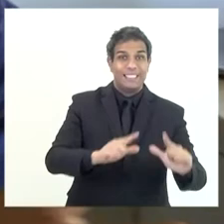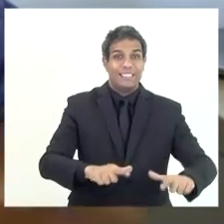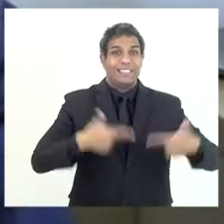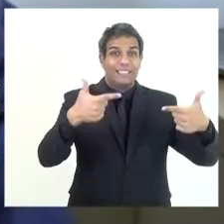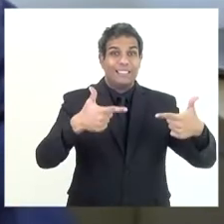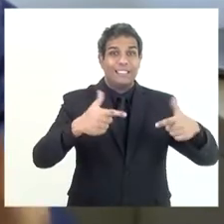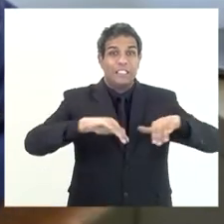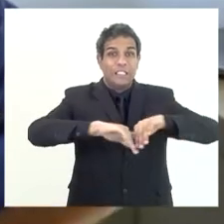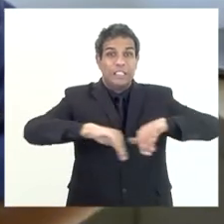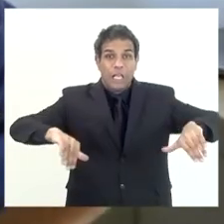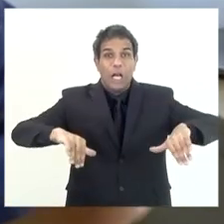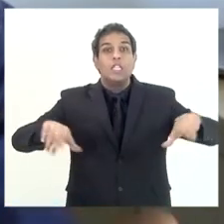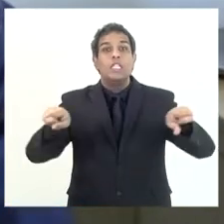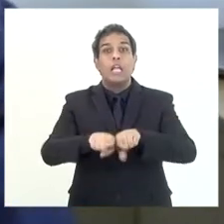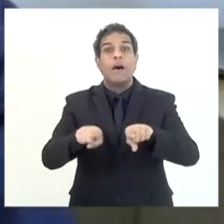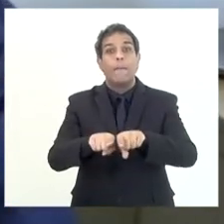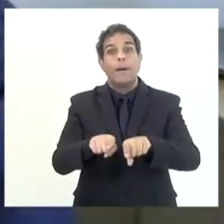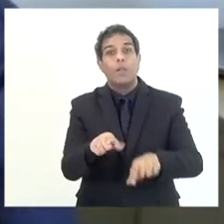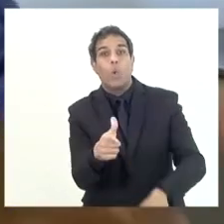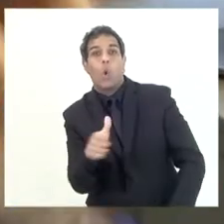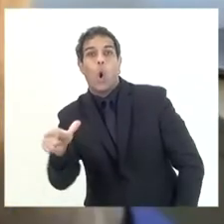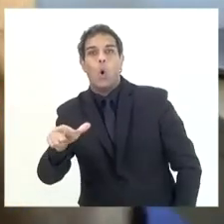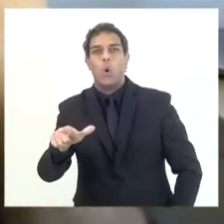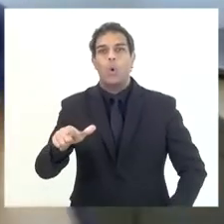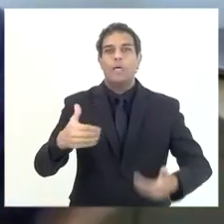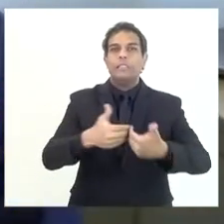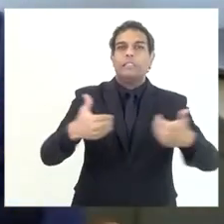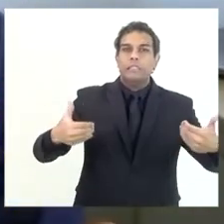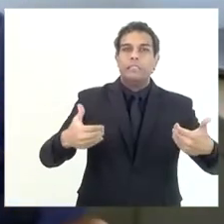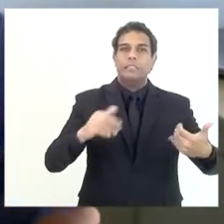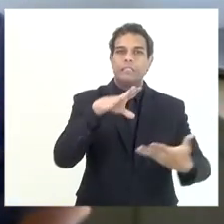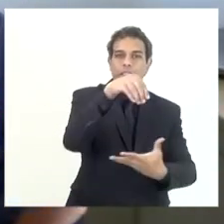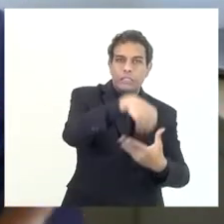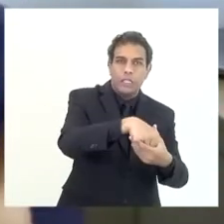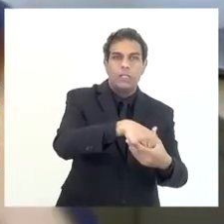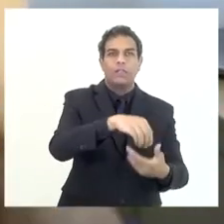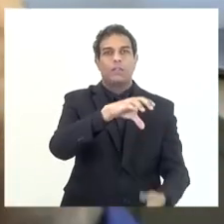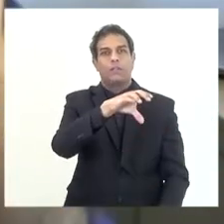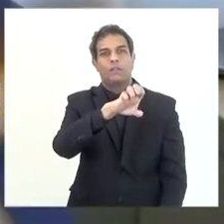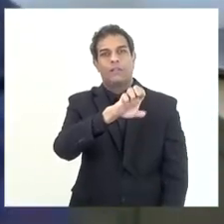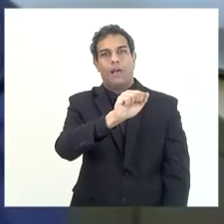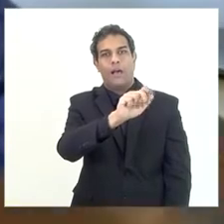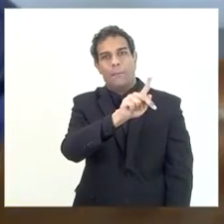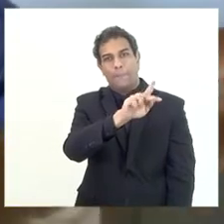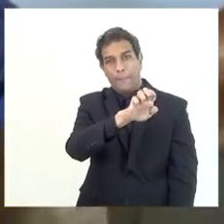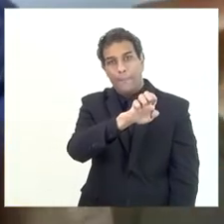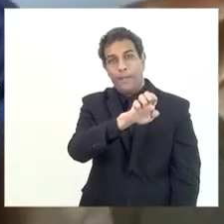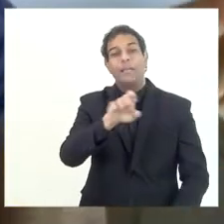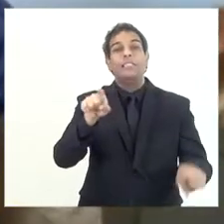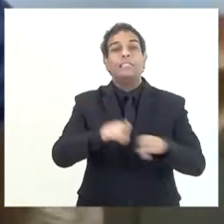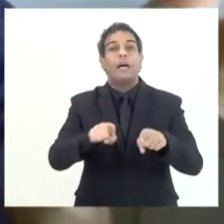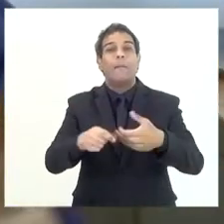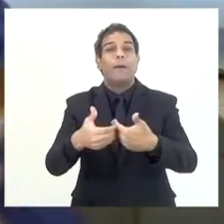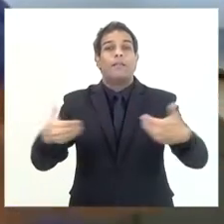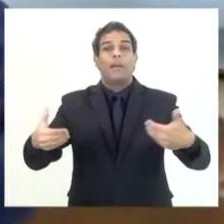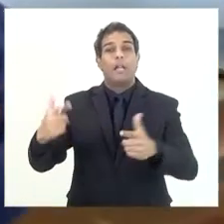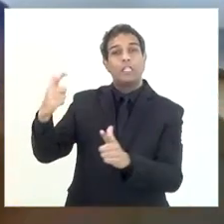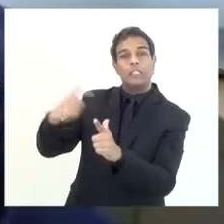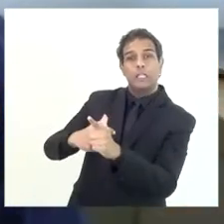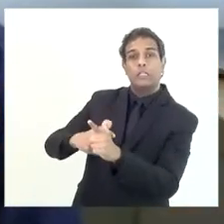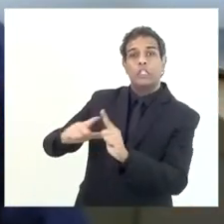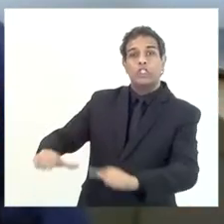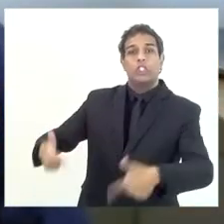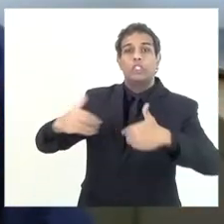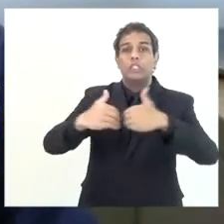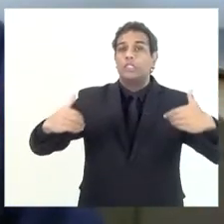separado também um do outro. Se é separado no SEAF, por que também não separado na dívida ativa? É só isso.